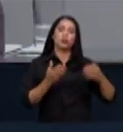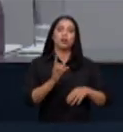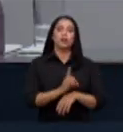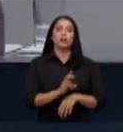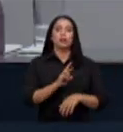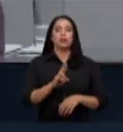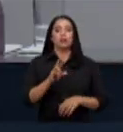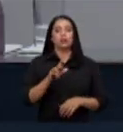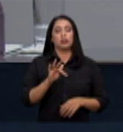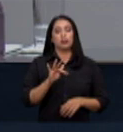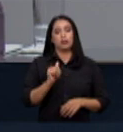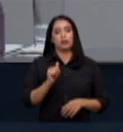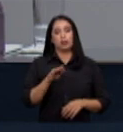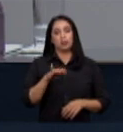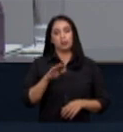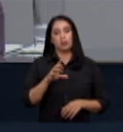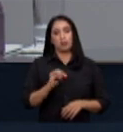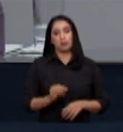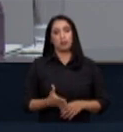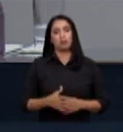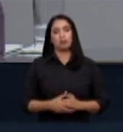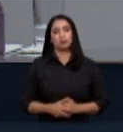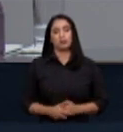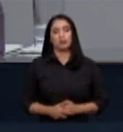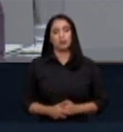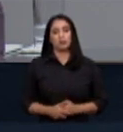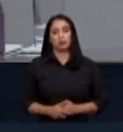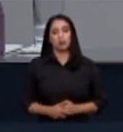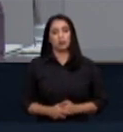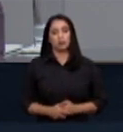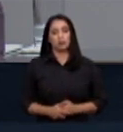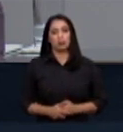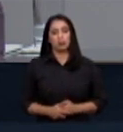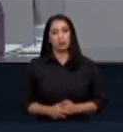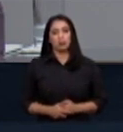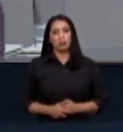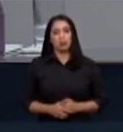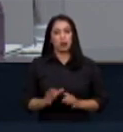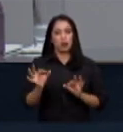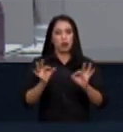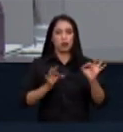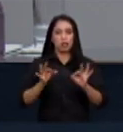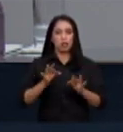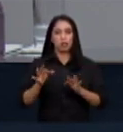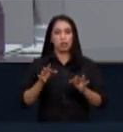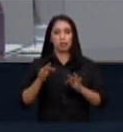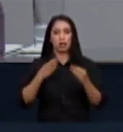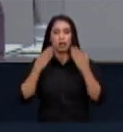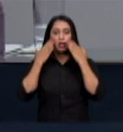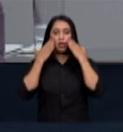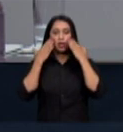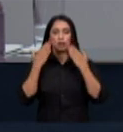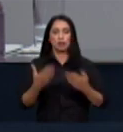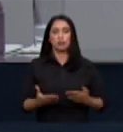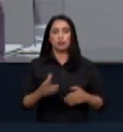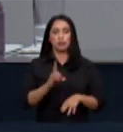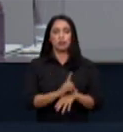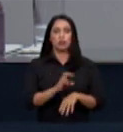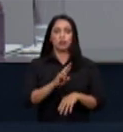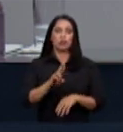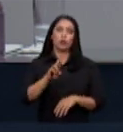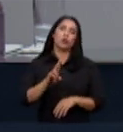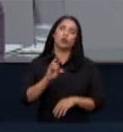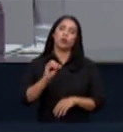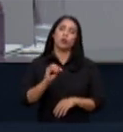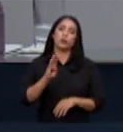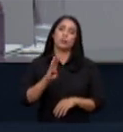participação. Ainda estamos tentando organizar a apresentação do doutor Roberto